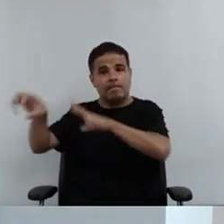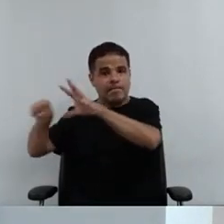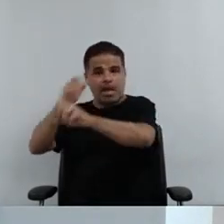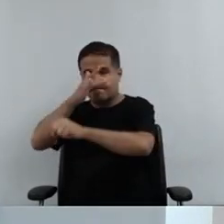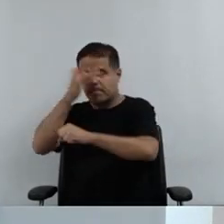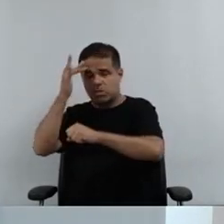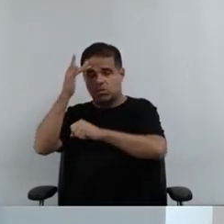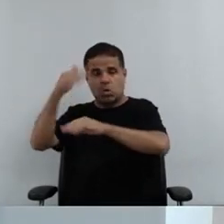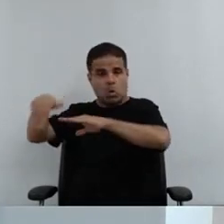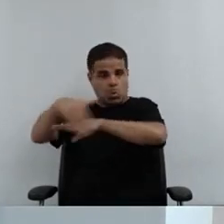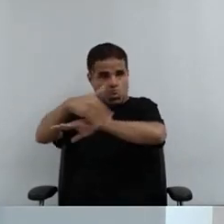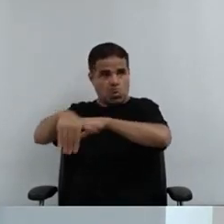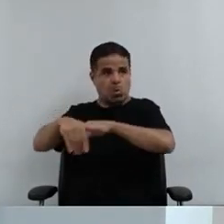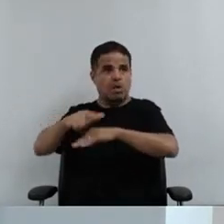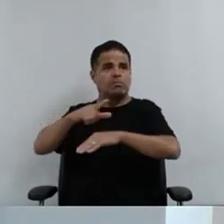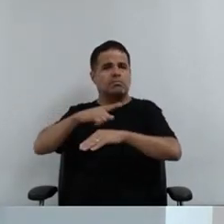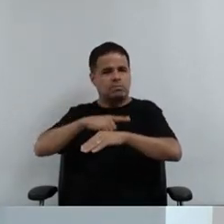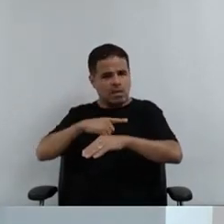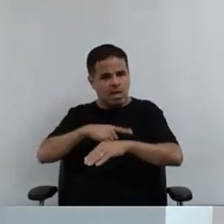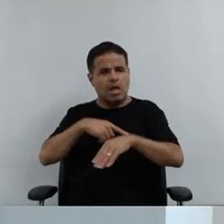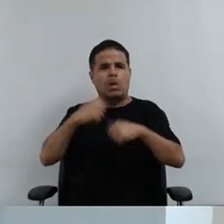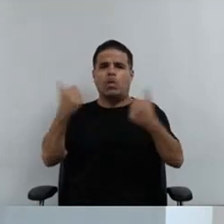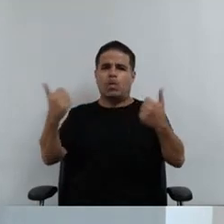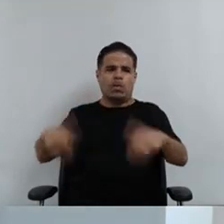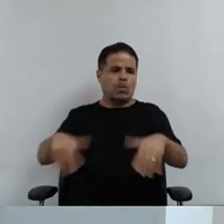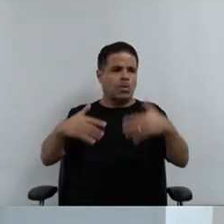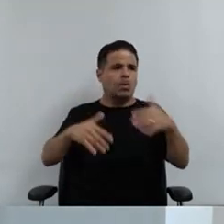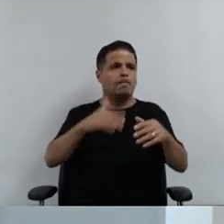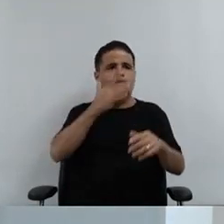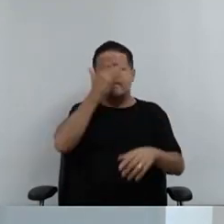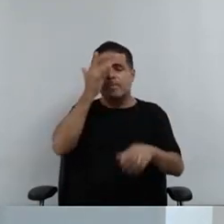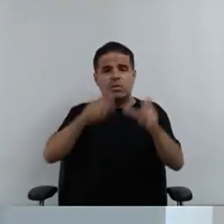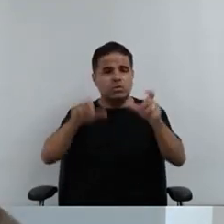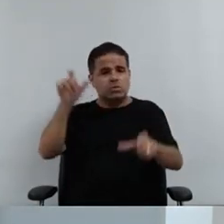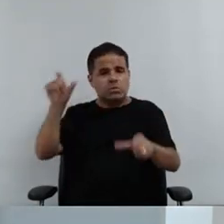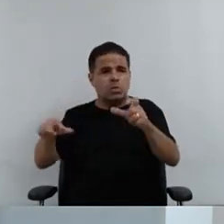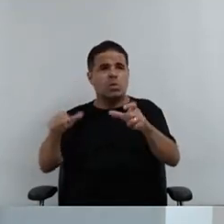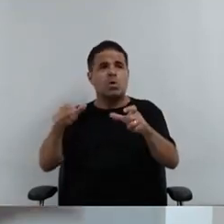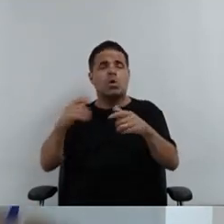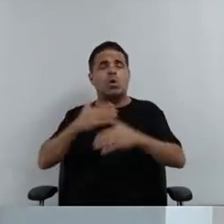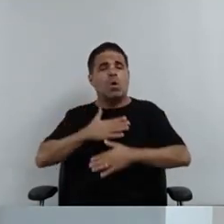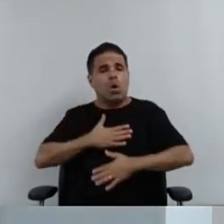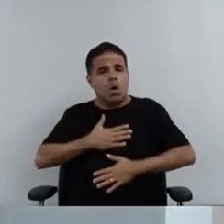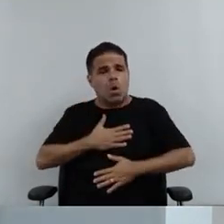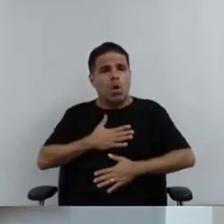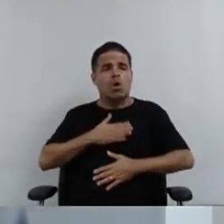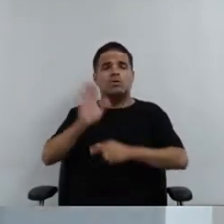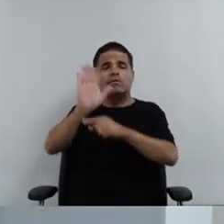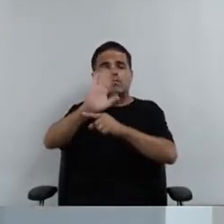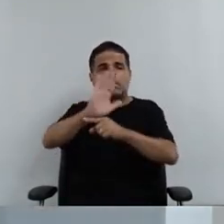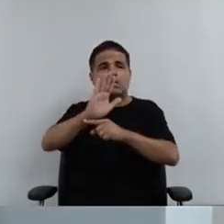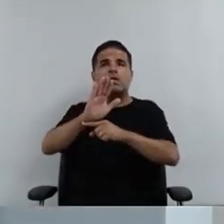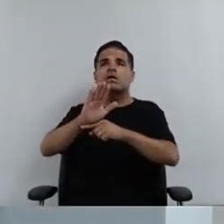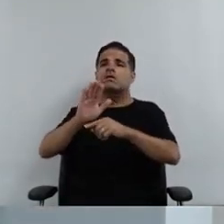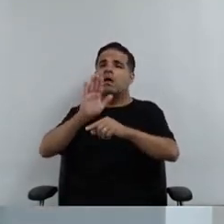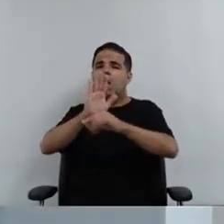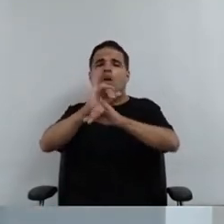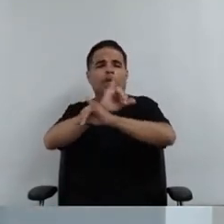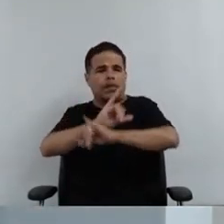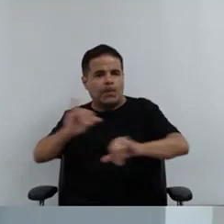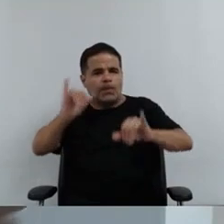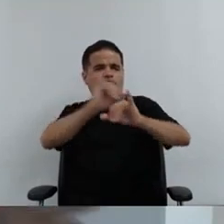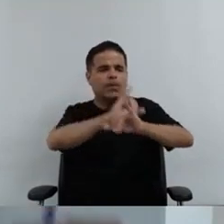rua. Existe muito, né, pessoas que demonstram, que mostram vídeo, que querem fazer uma